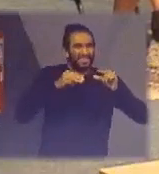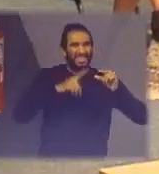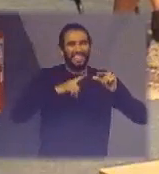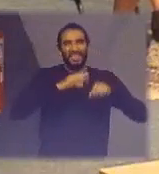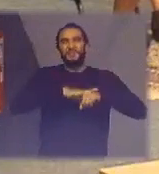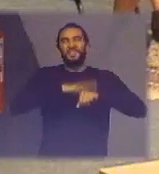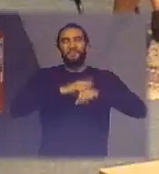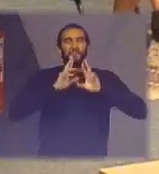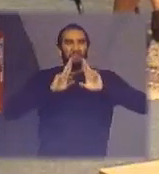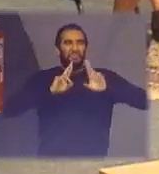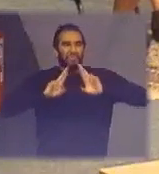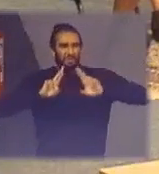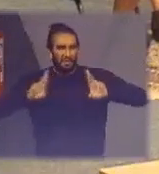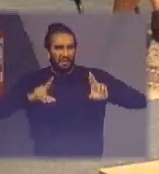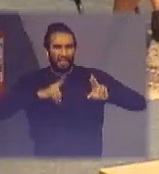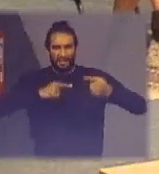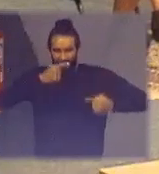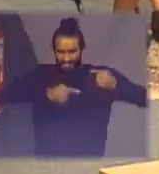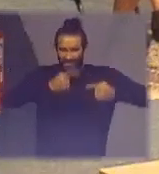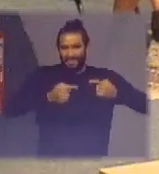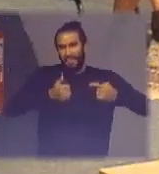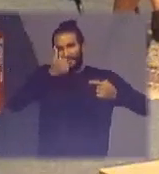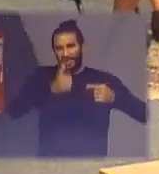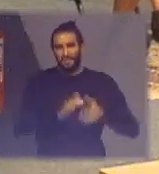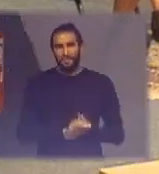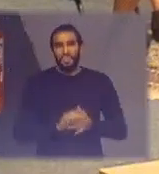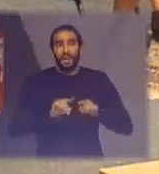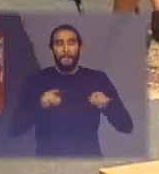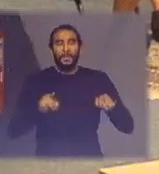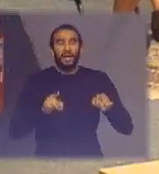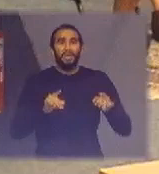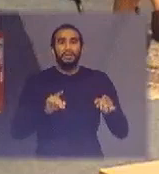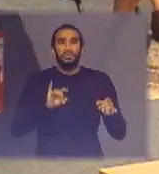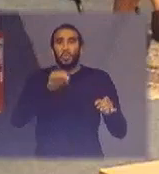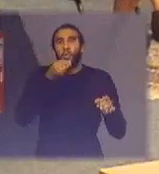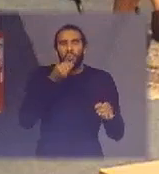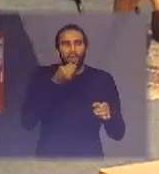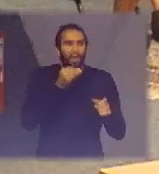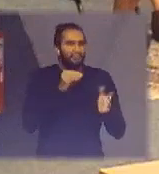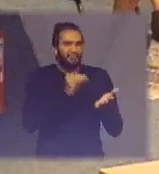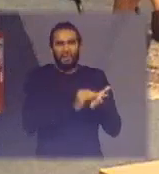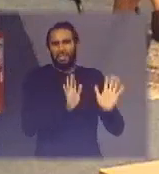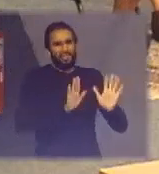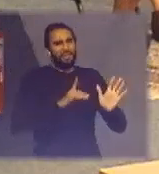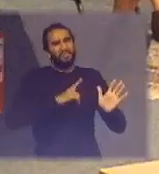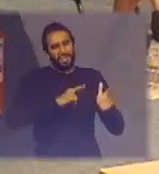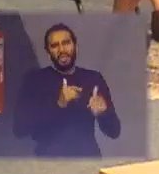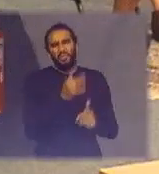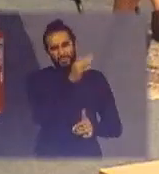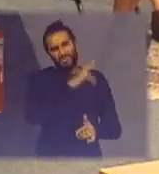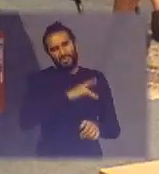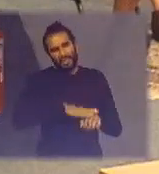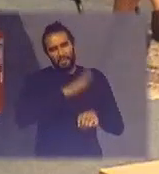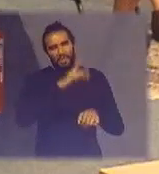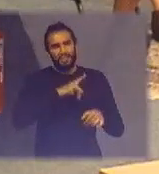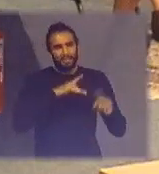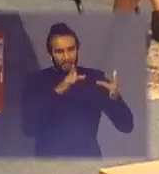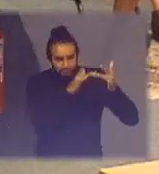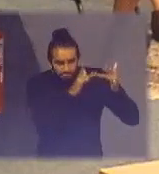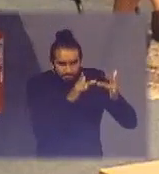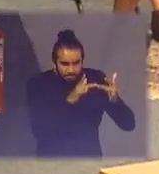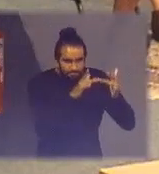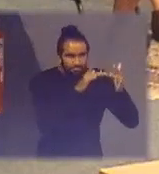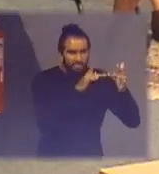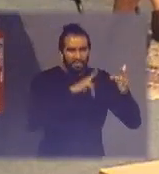mais tempo para esse debate mas oportunidades acho que não faltarão e tem aí todos os contatos vocês